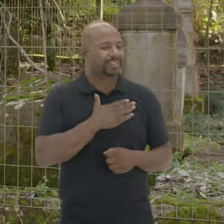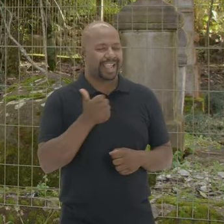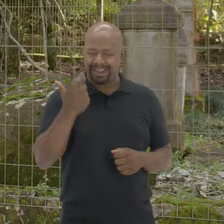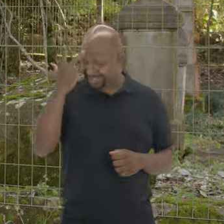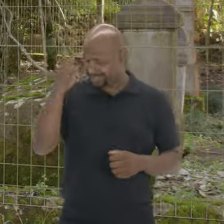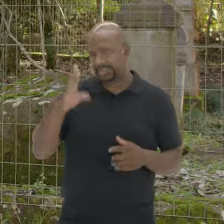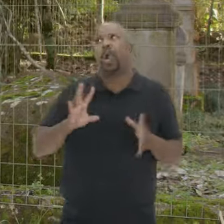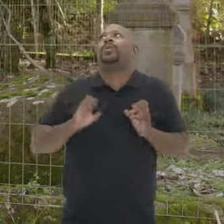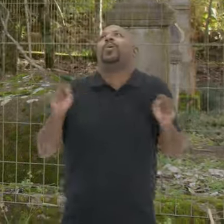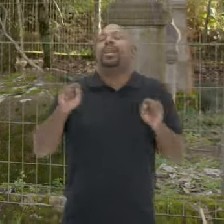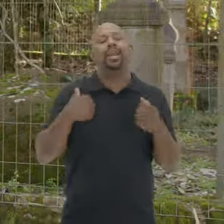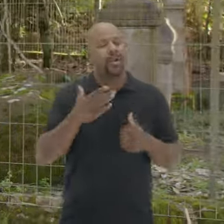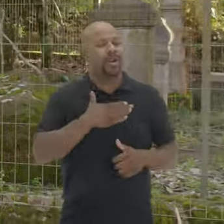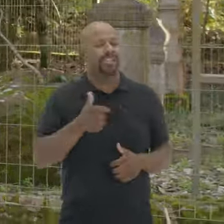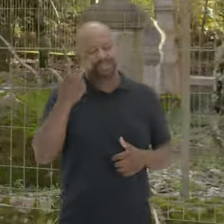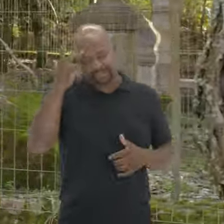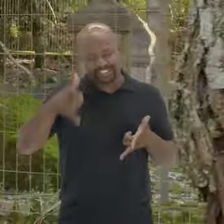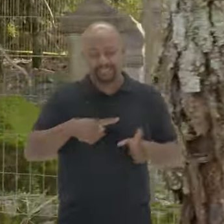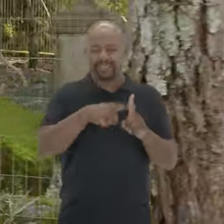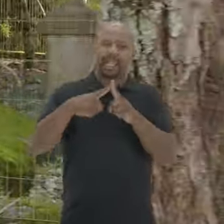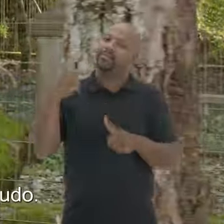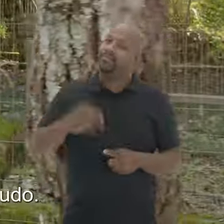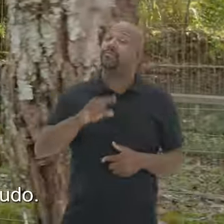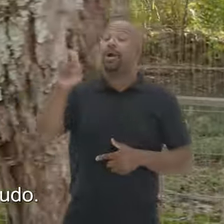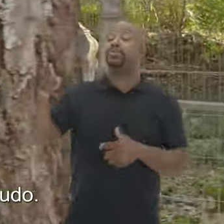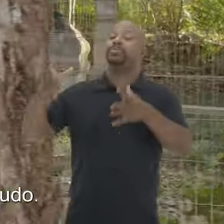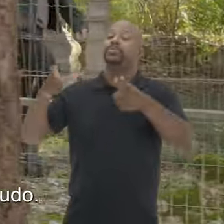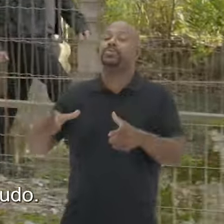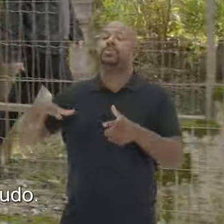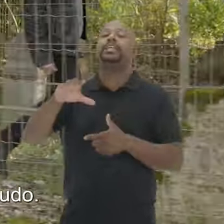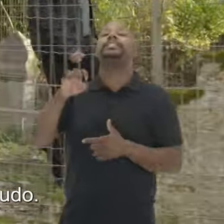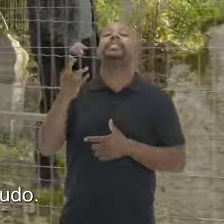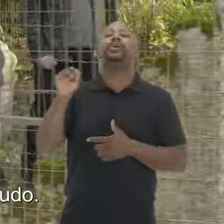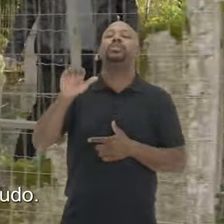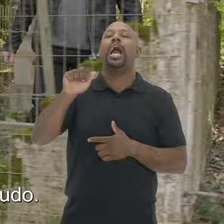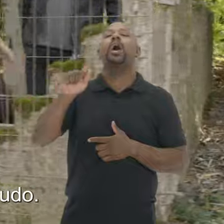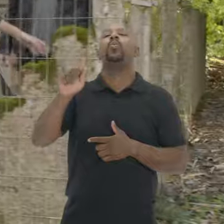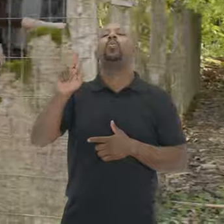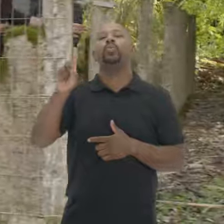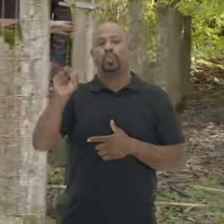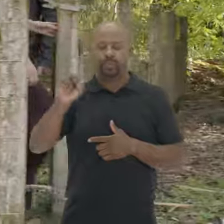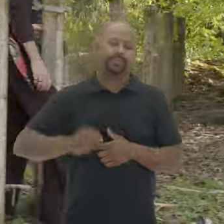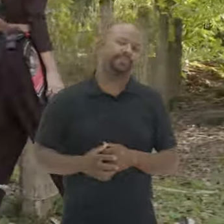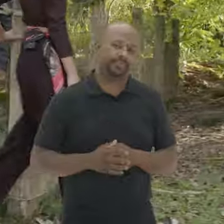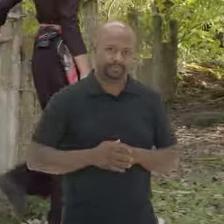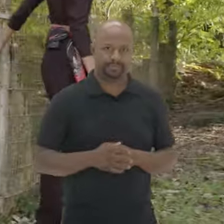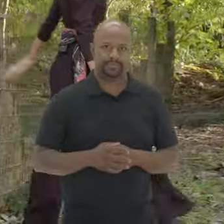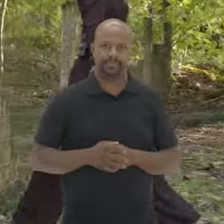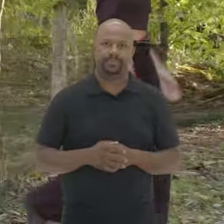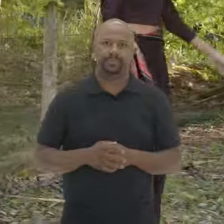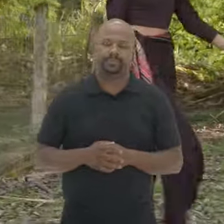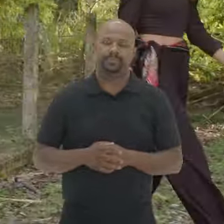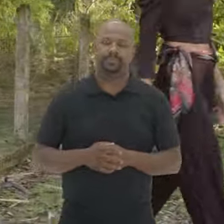Gostaram? Eu adorei Eu adoro cemitério Vamos para o centro agora Diagudo Eles saem do pequeno